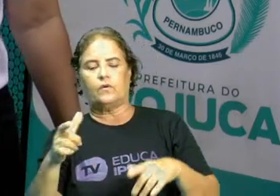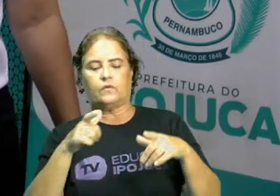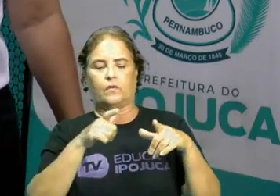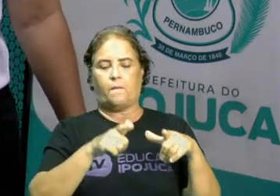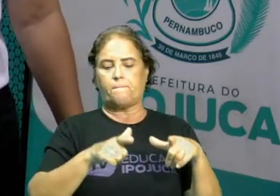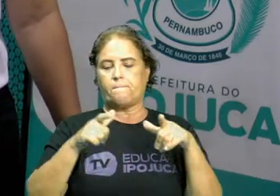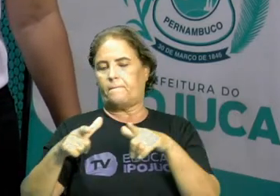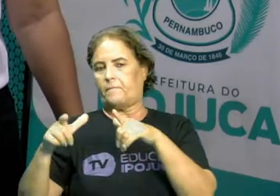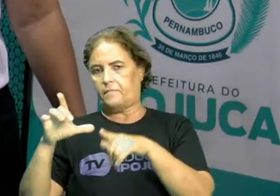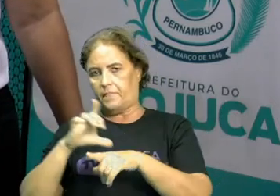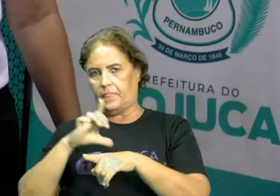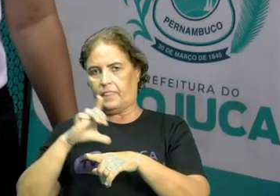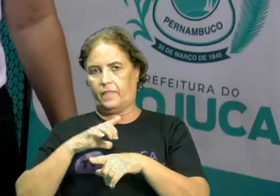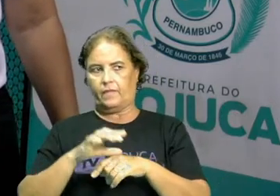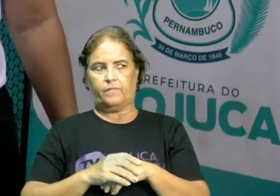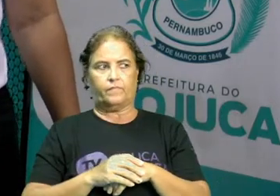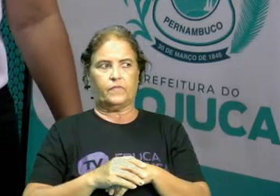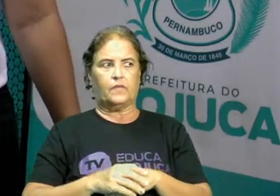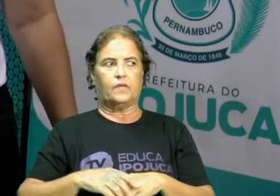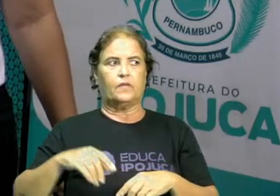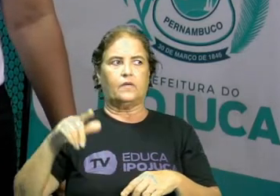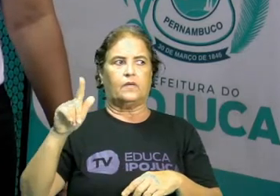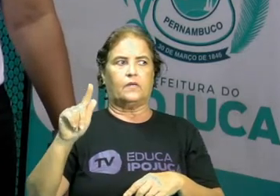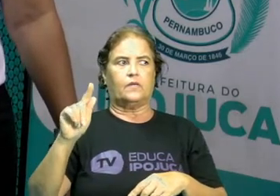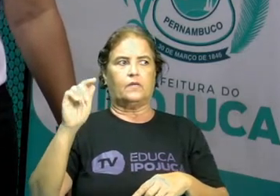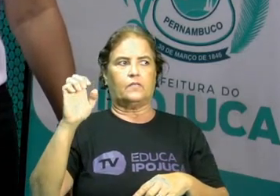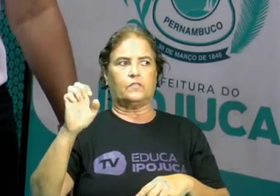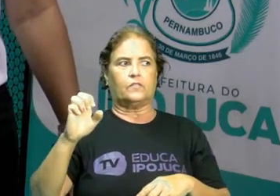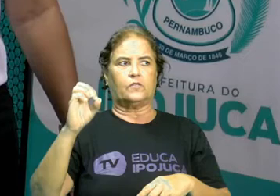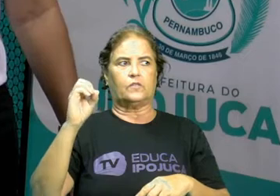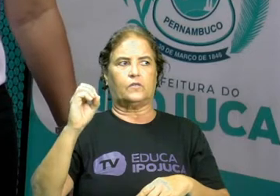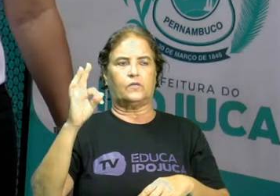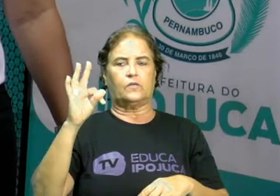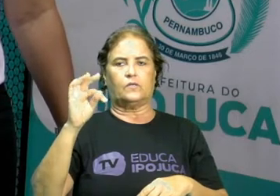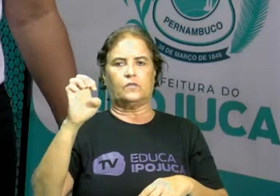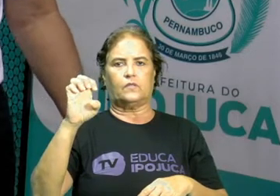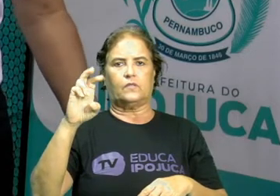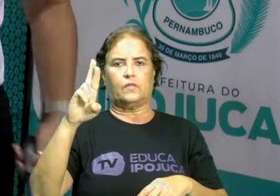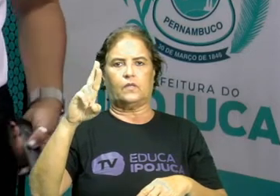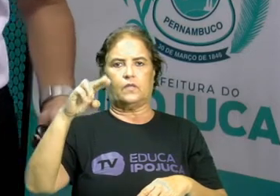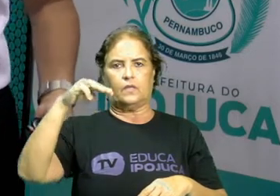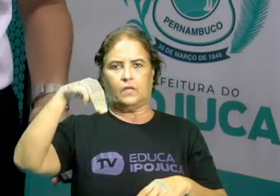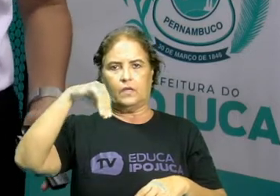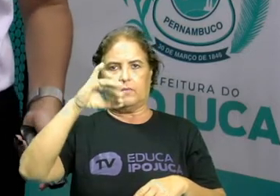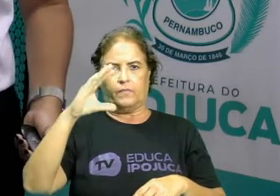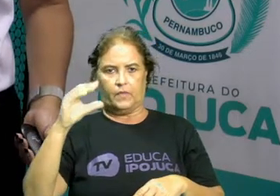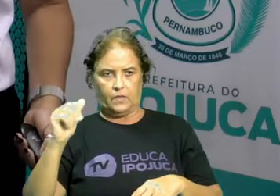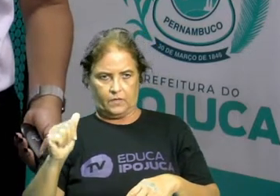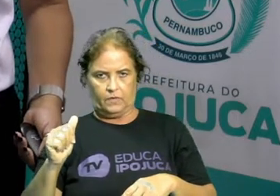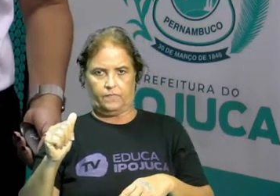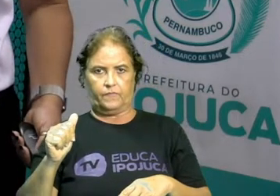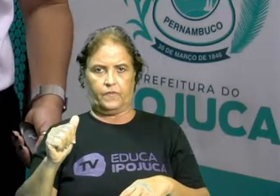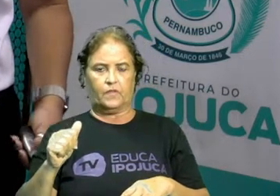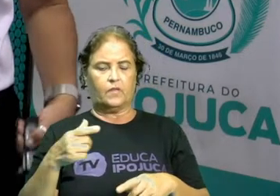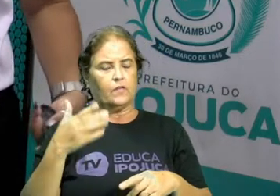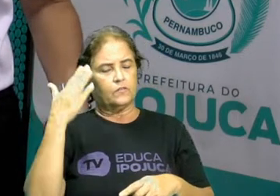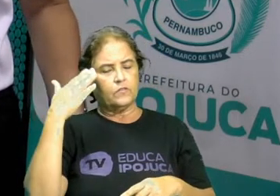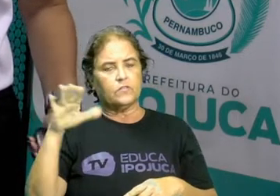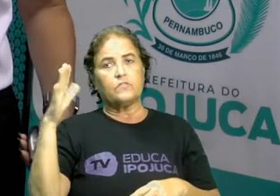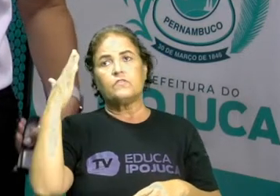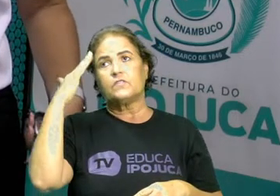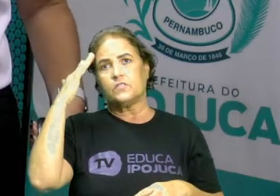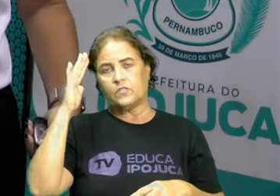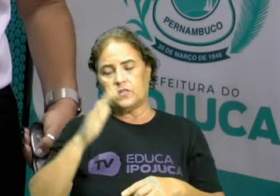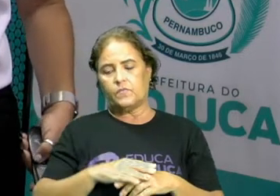A energia geotérmica. Essa é bastante interessante. Porque eu não sei se vocês lembram, embaixo do nosso solo, nós temos